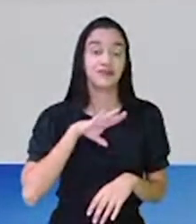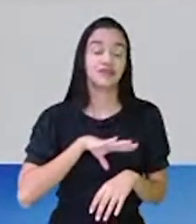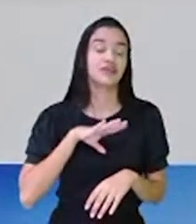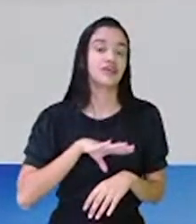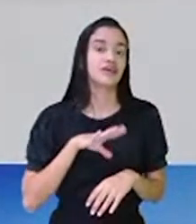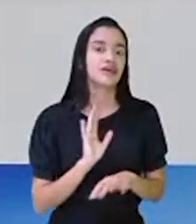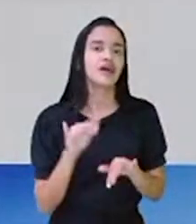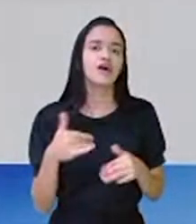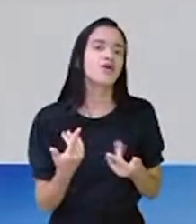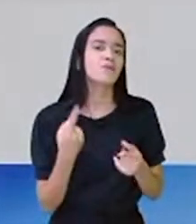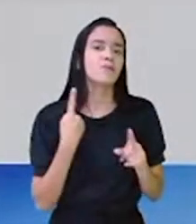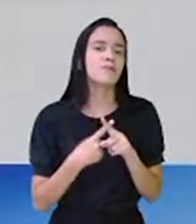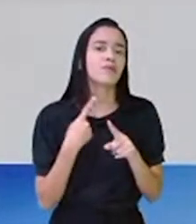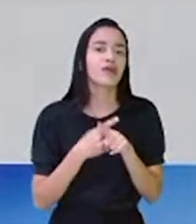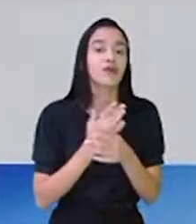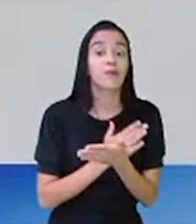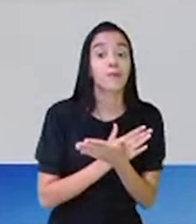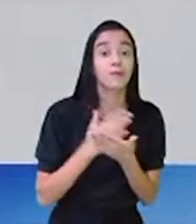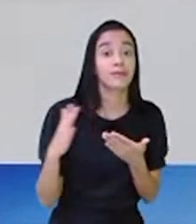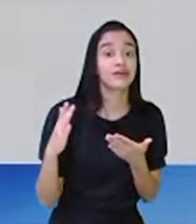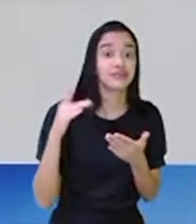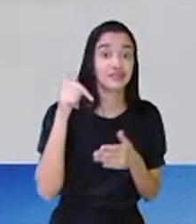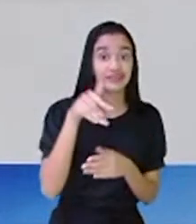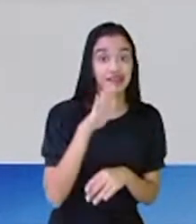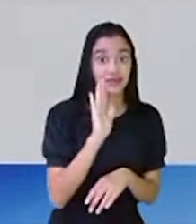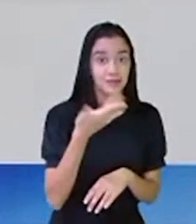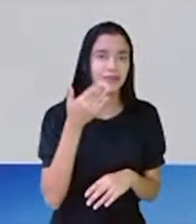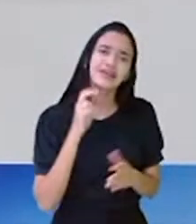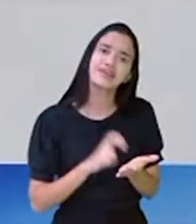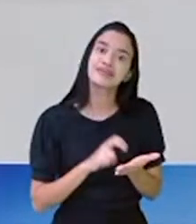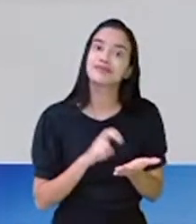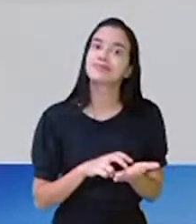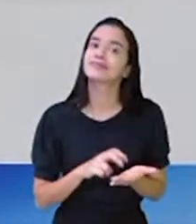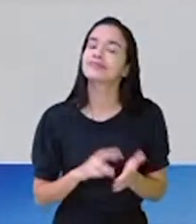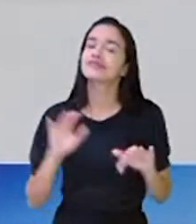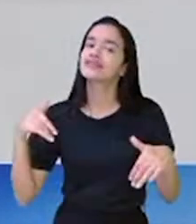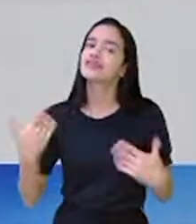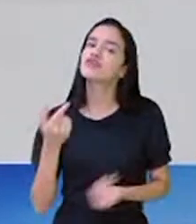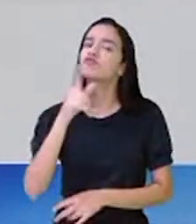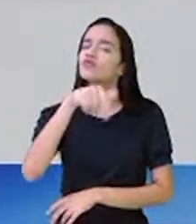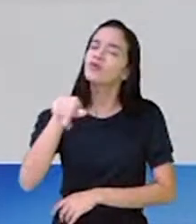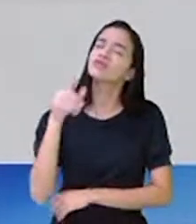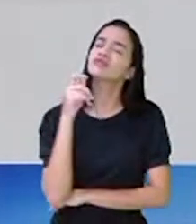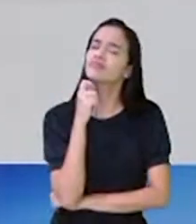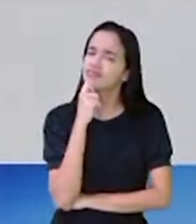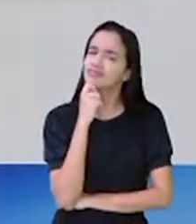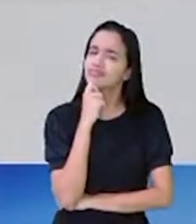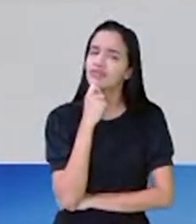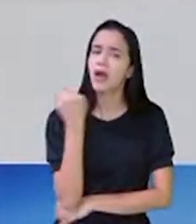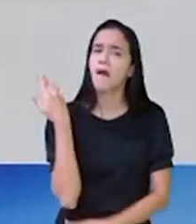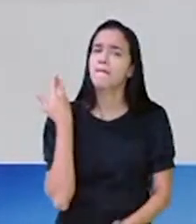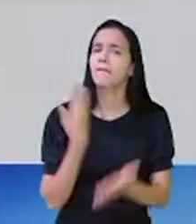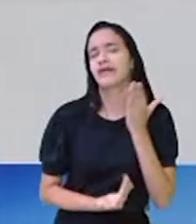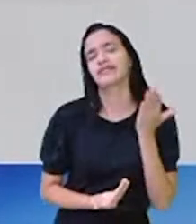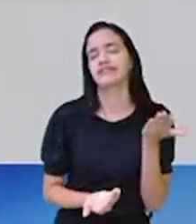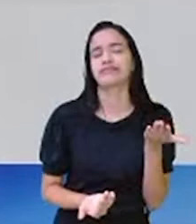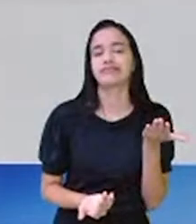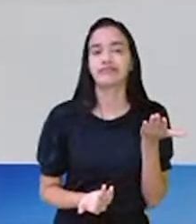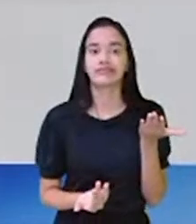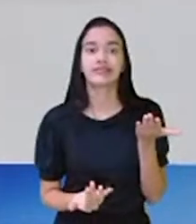ela inicia às 7h30 da manhã. Gente, cadê vocês? Perderam a entrada do galo.